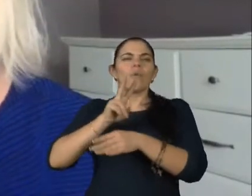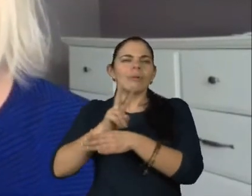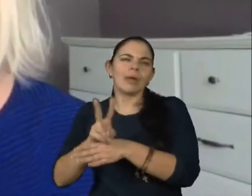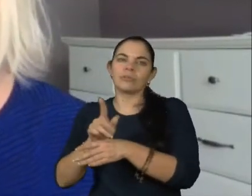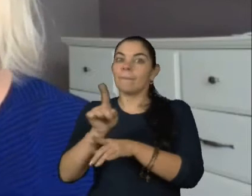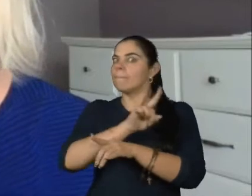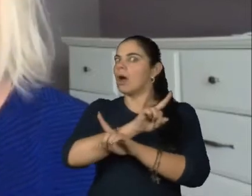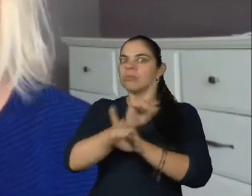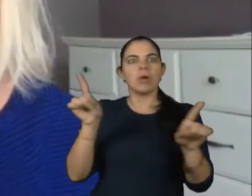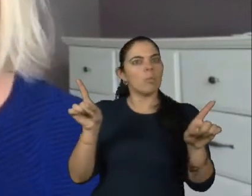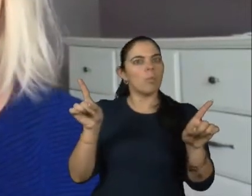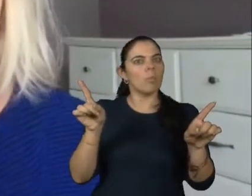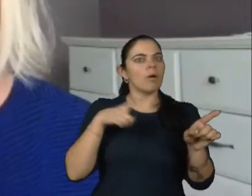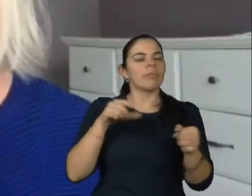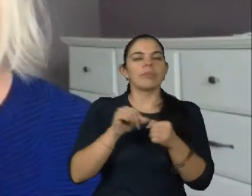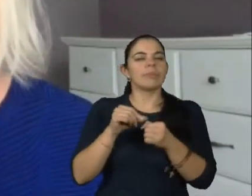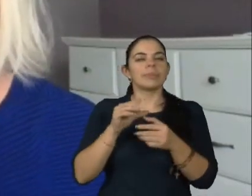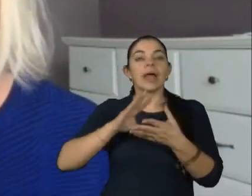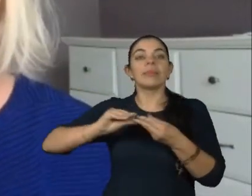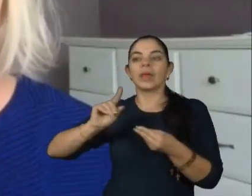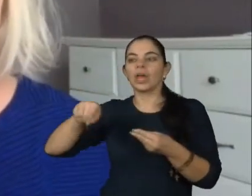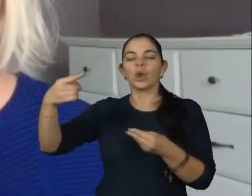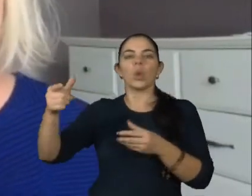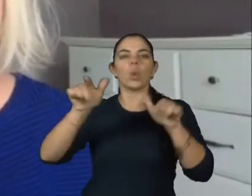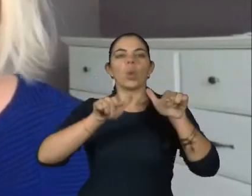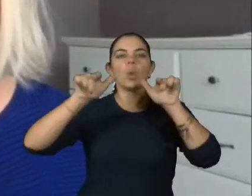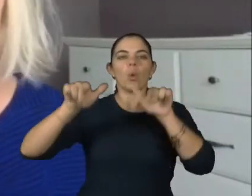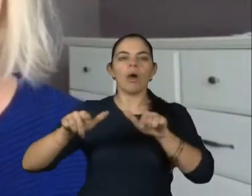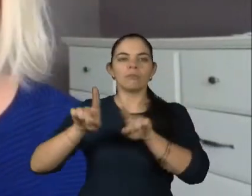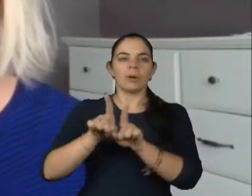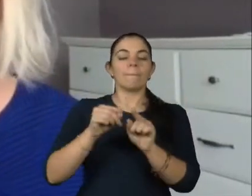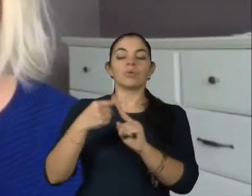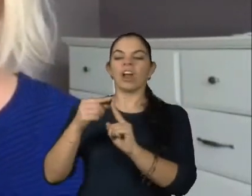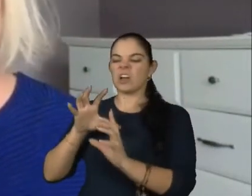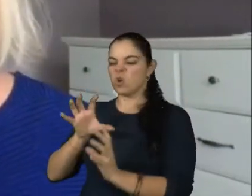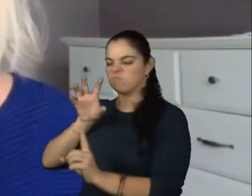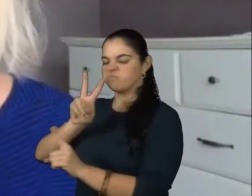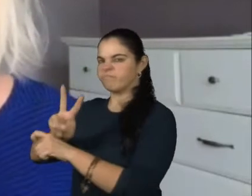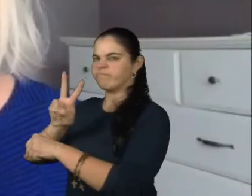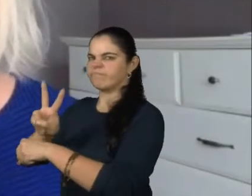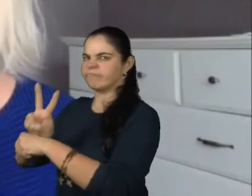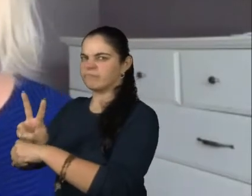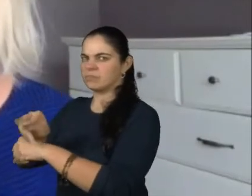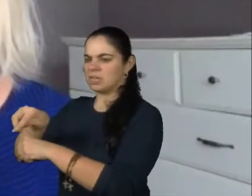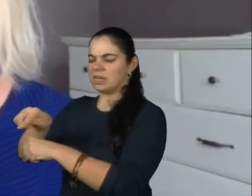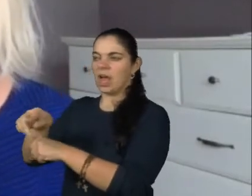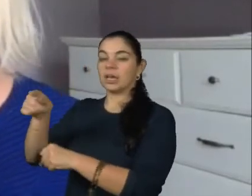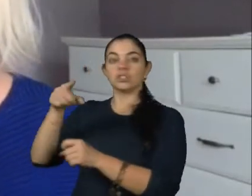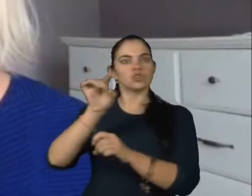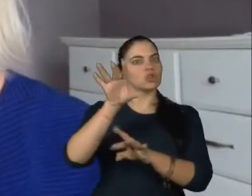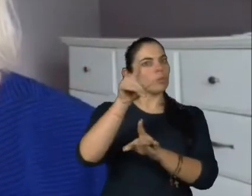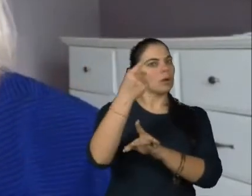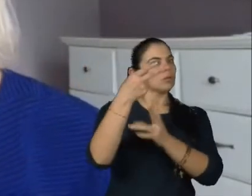mas não coloquem ele dentro de uma redoma, porque você não vai contribuir. E outra coisa, gente, o cérebro da gente,